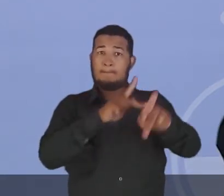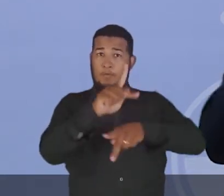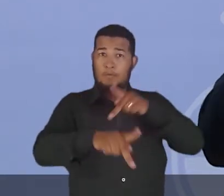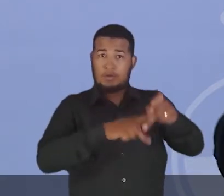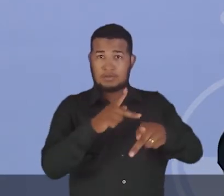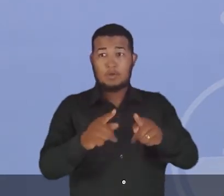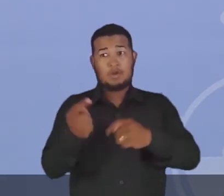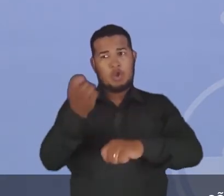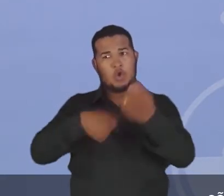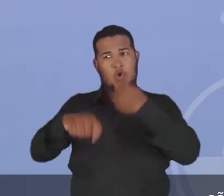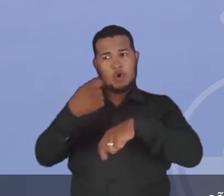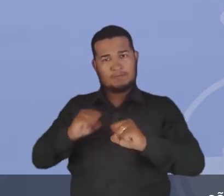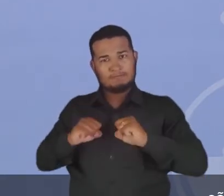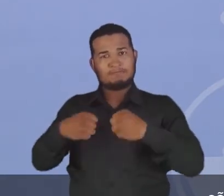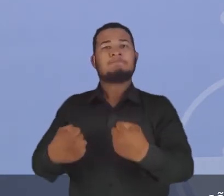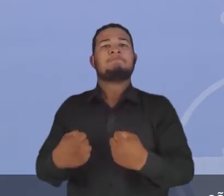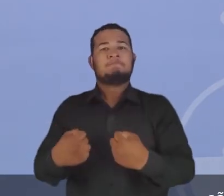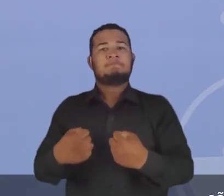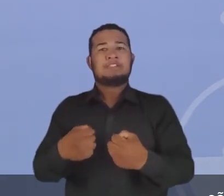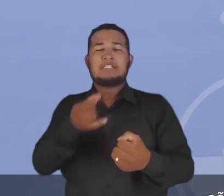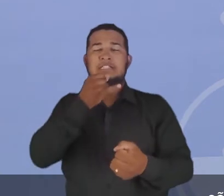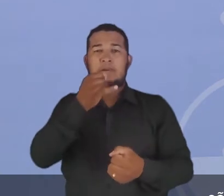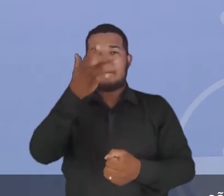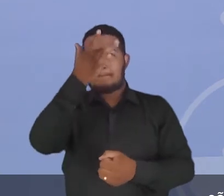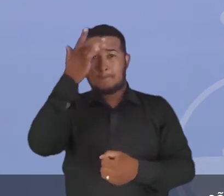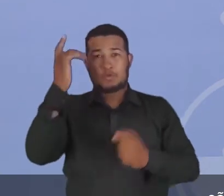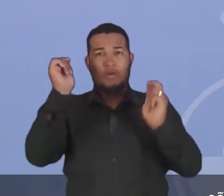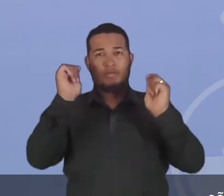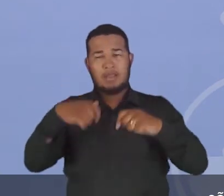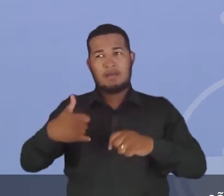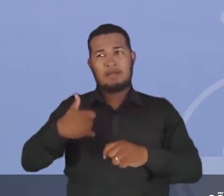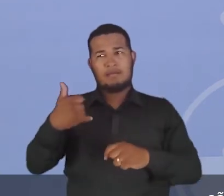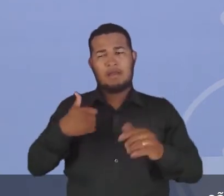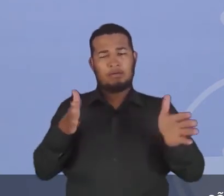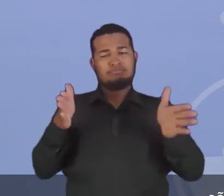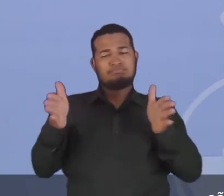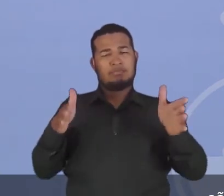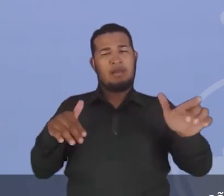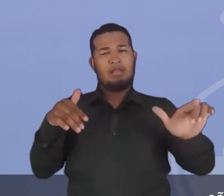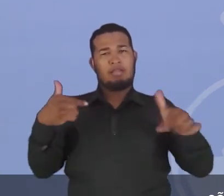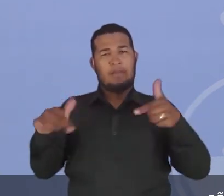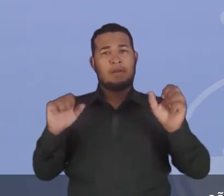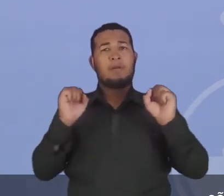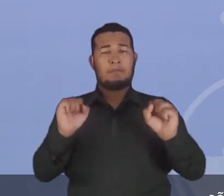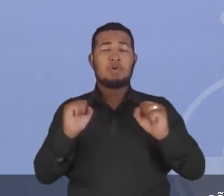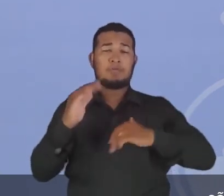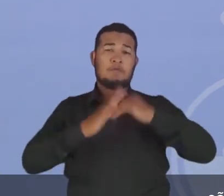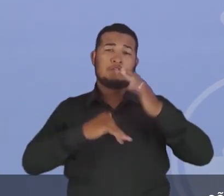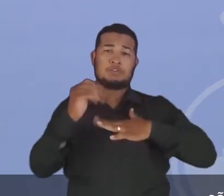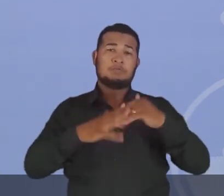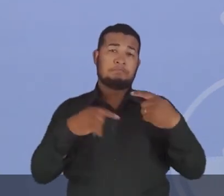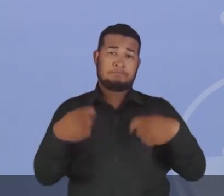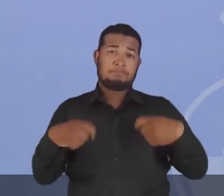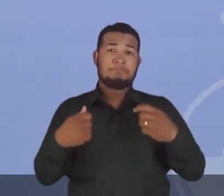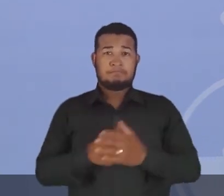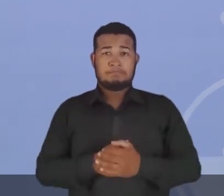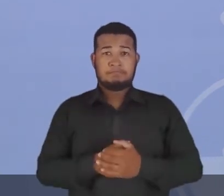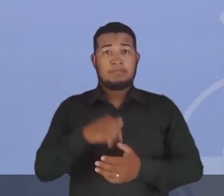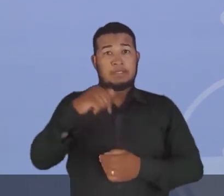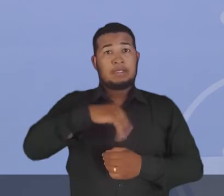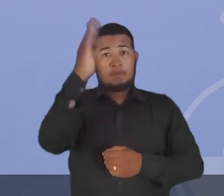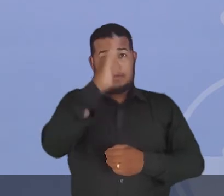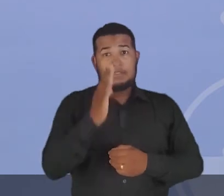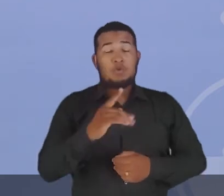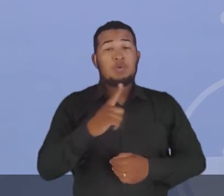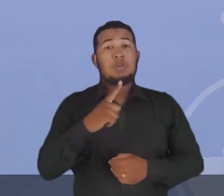economicamente ativa. São as pessoas em idade de trabalhar que deveriam estar exercendo alguma profissão. Então, no Brasil,